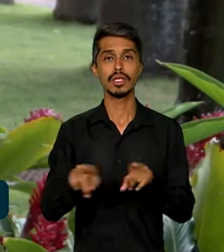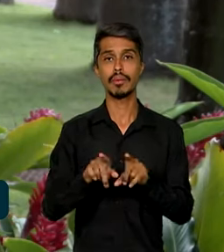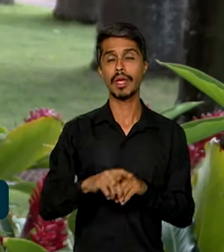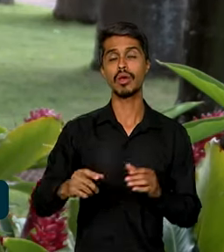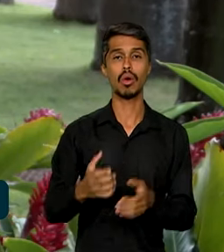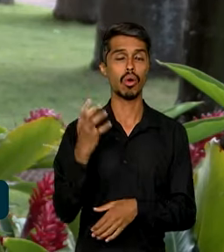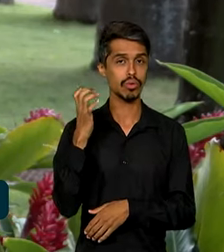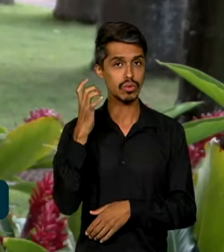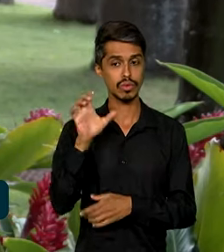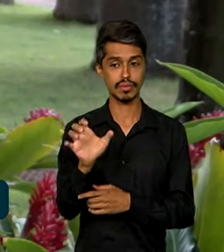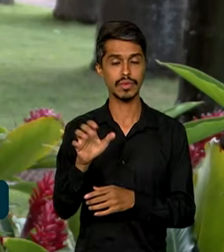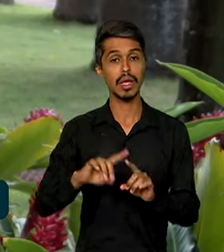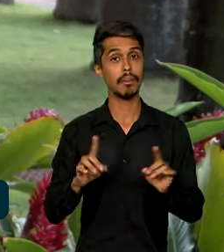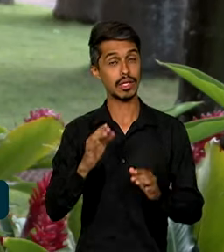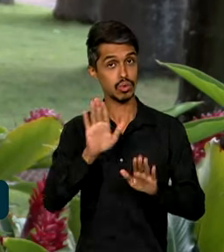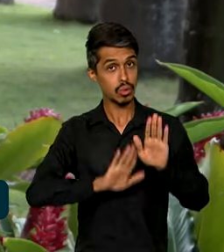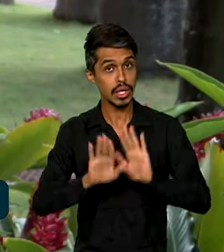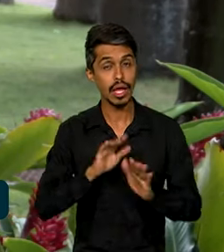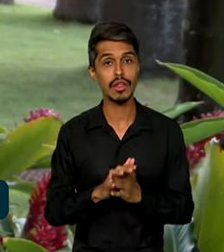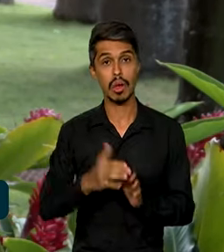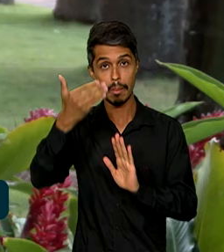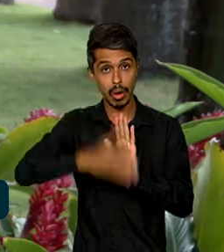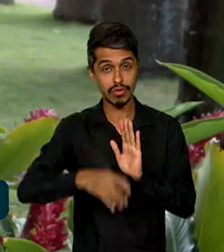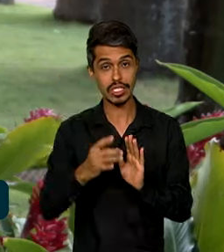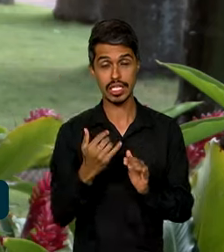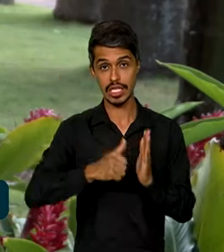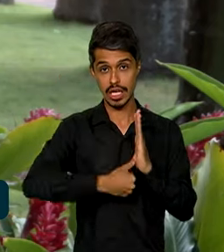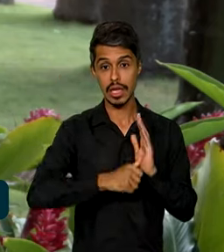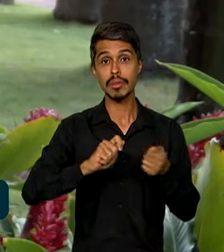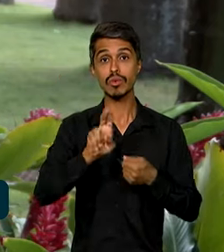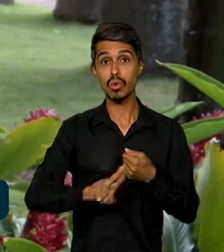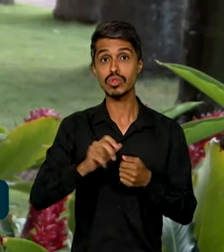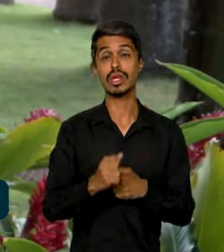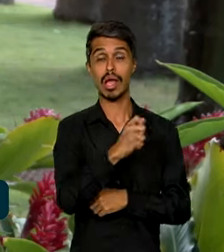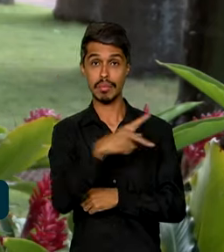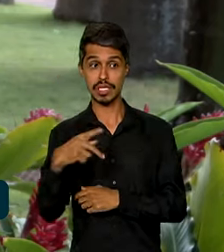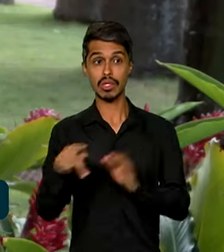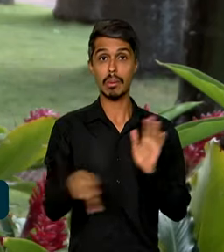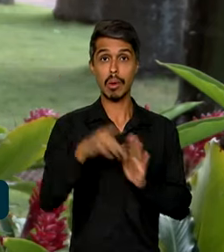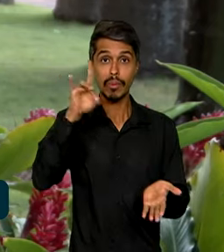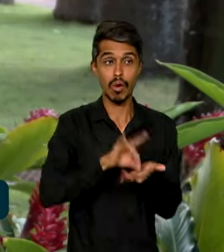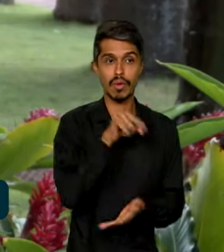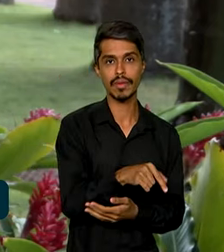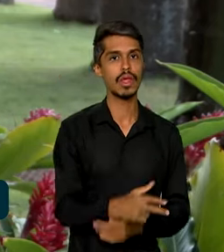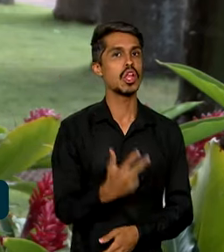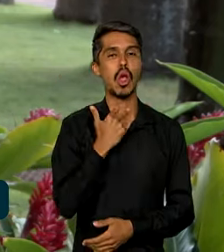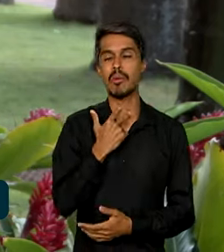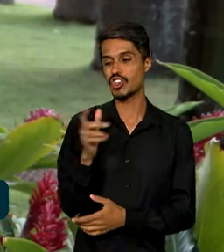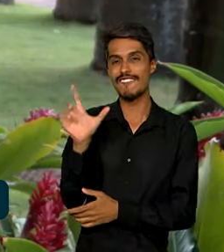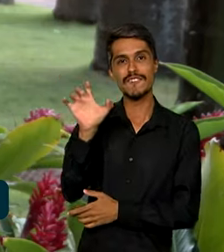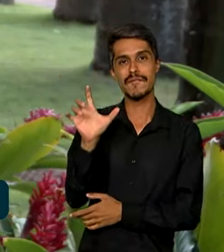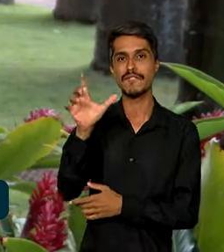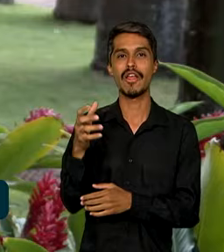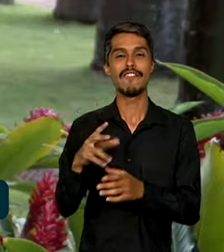-título. Mas atenção, a comprovação da identidade tem de ser feita nos aplicativos oficiais. Não serão aceitas